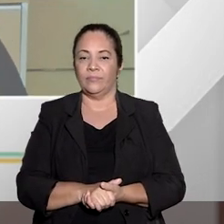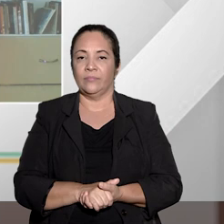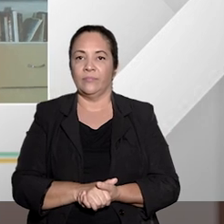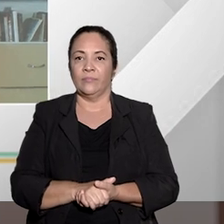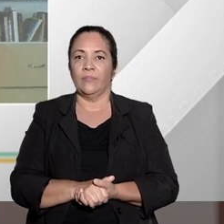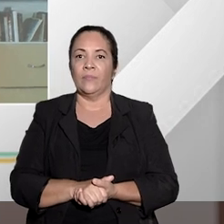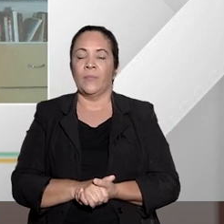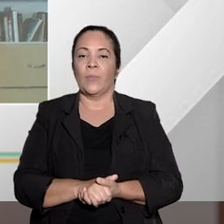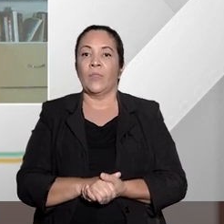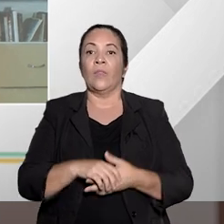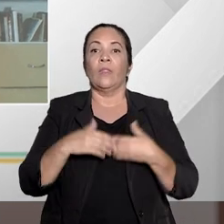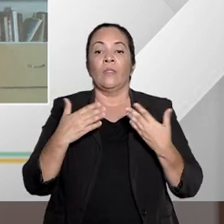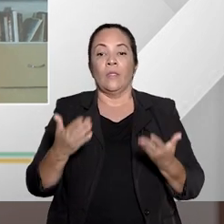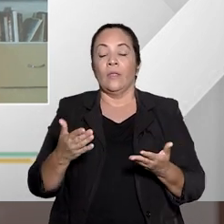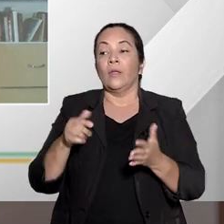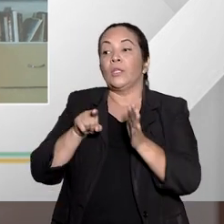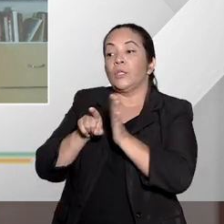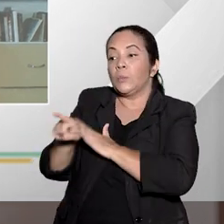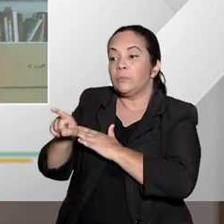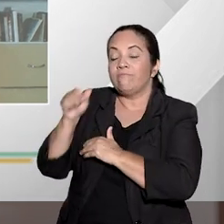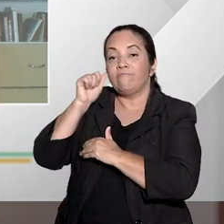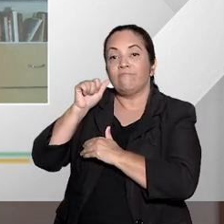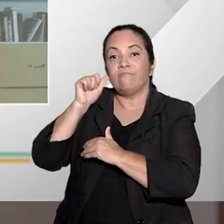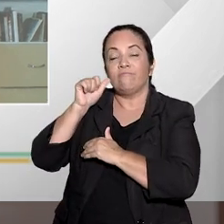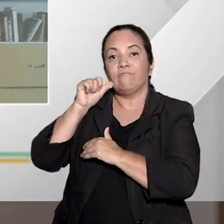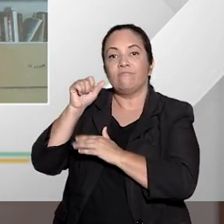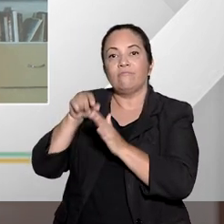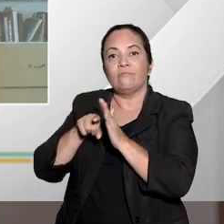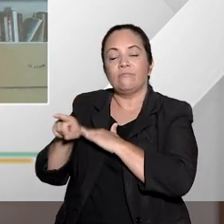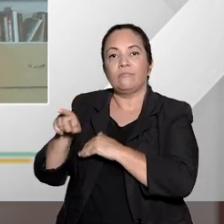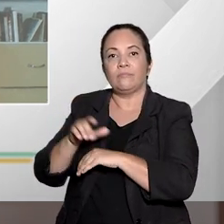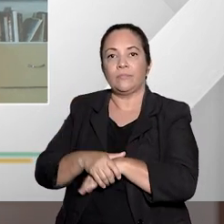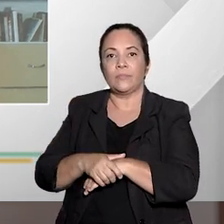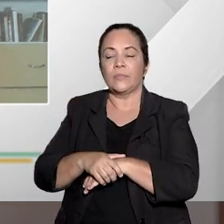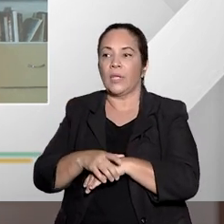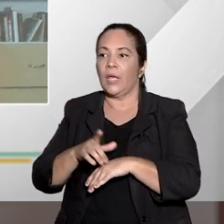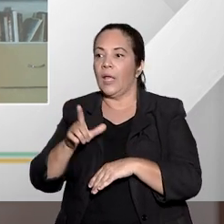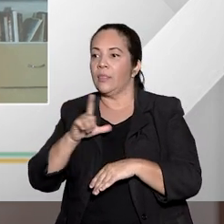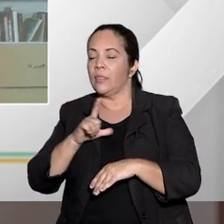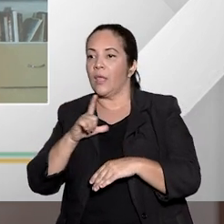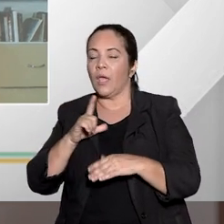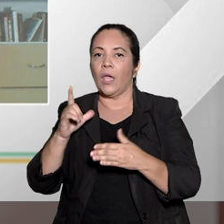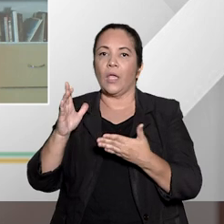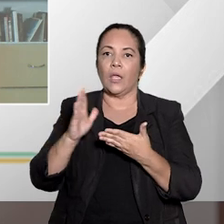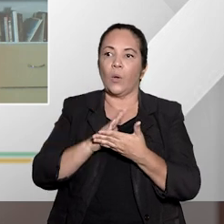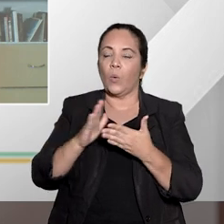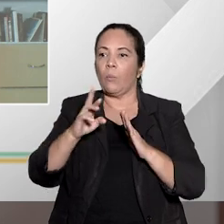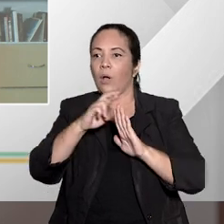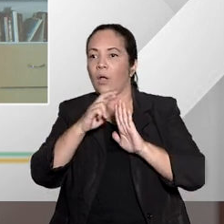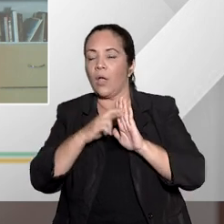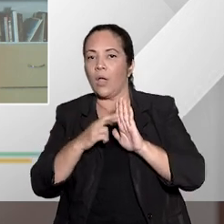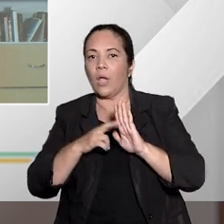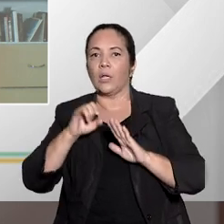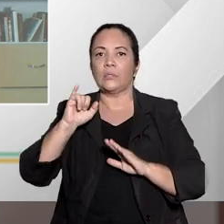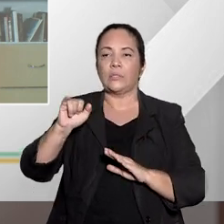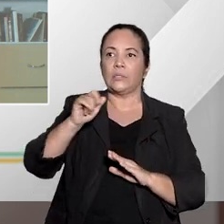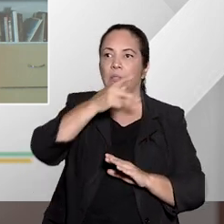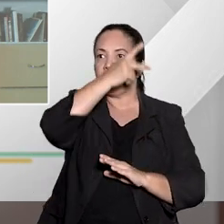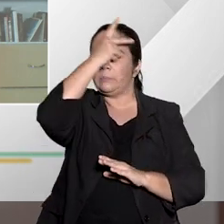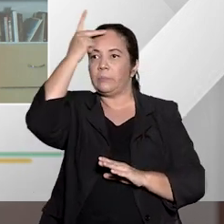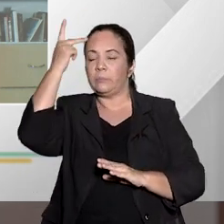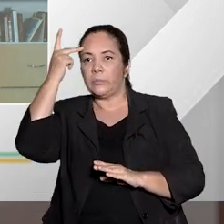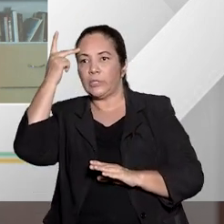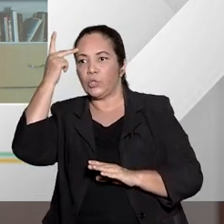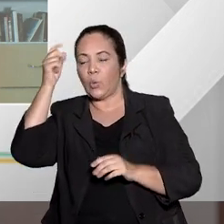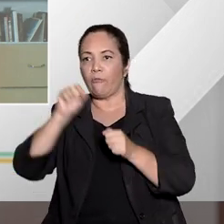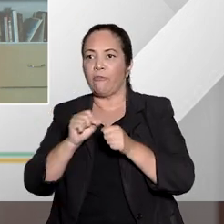Mas, nesse exemplo aí, doutora Gilza, tem alguma exceção aí, por exemplo, para cometimento de crimes hediondos?